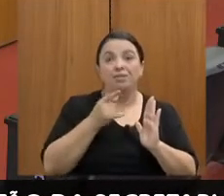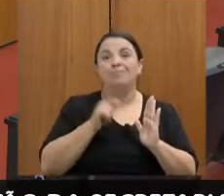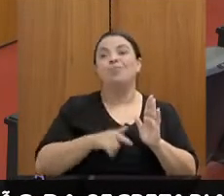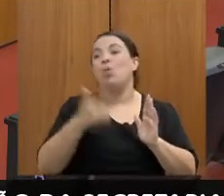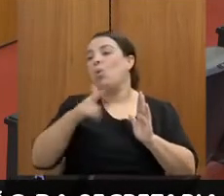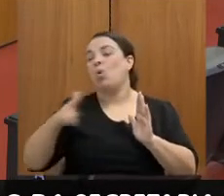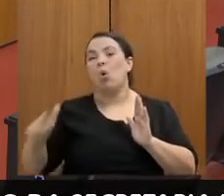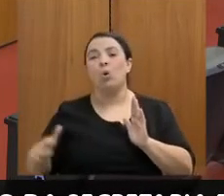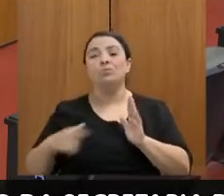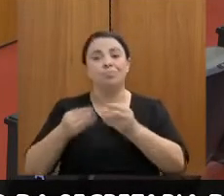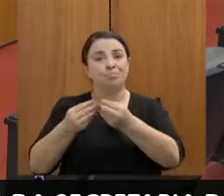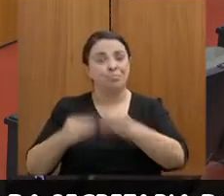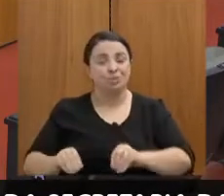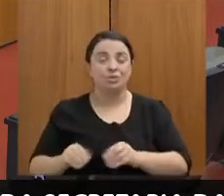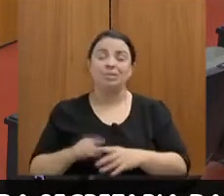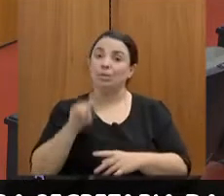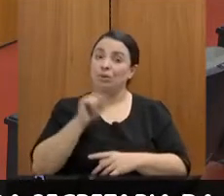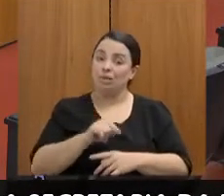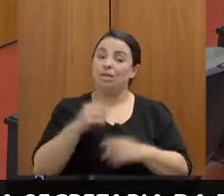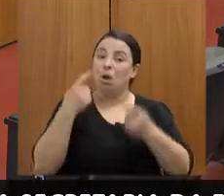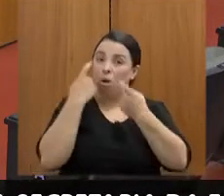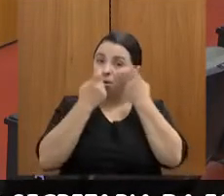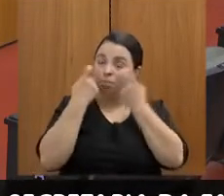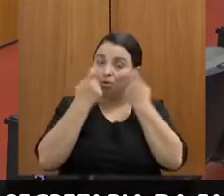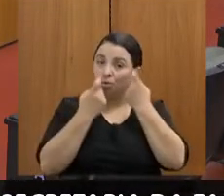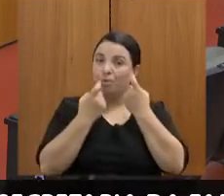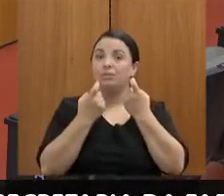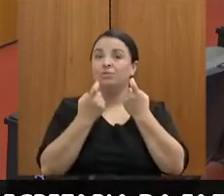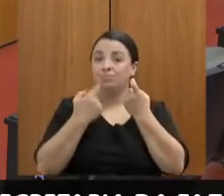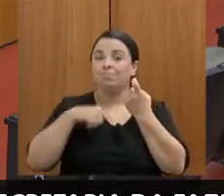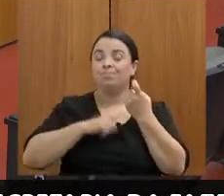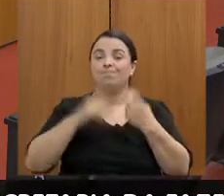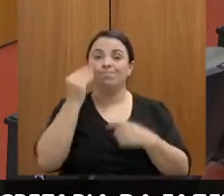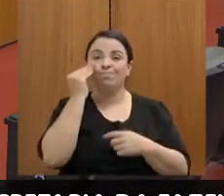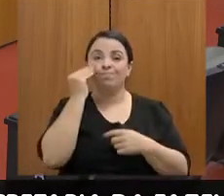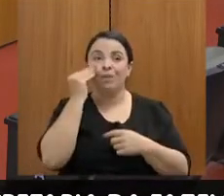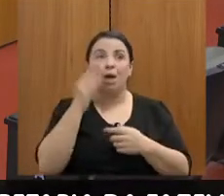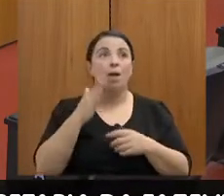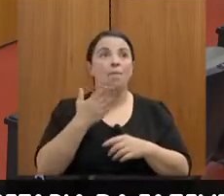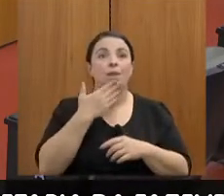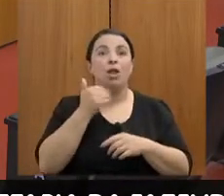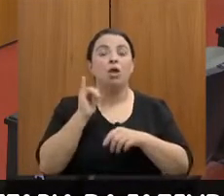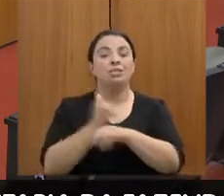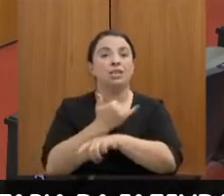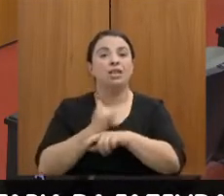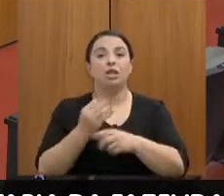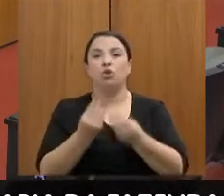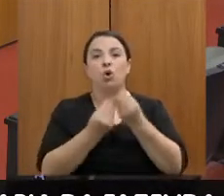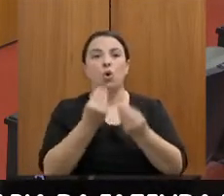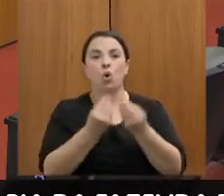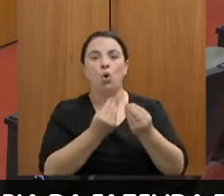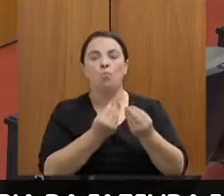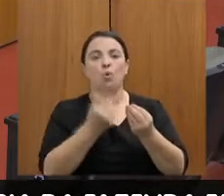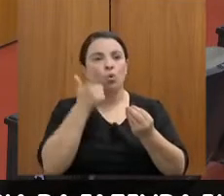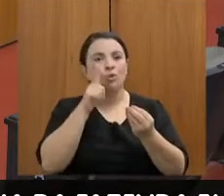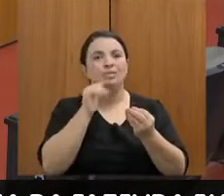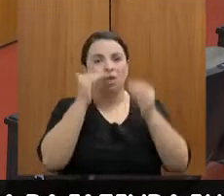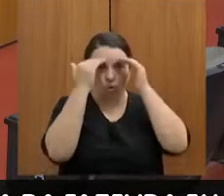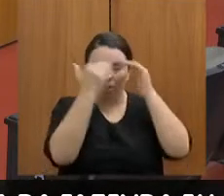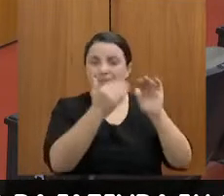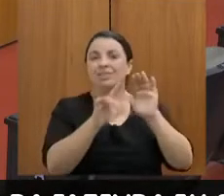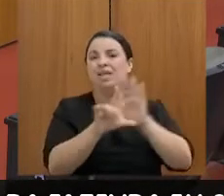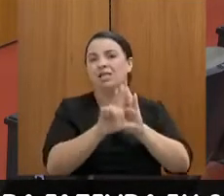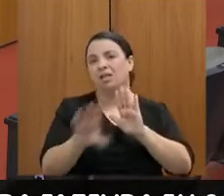proporção. Então, isso nos preocupa e estamos tentando ver a melhor forma como tratar isso. A gente está, agora, está ocorrendo